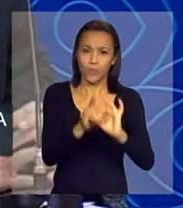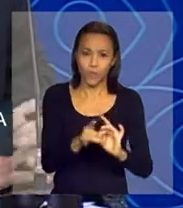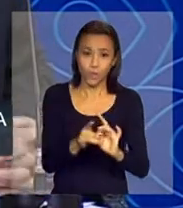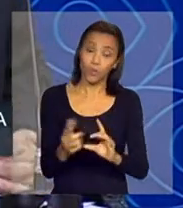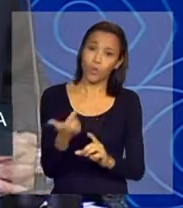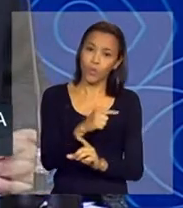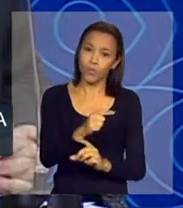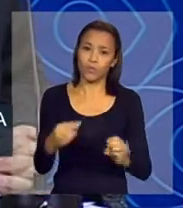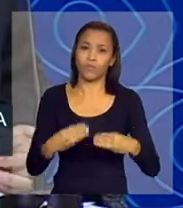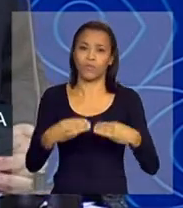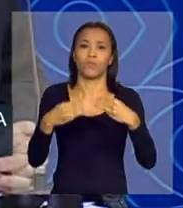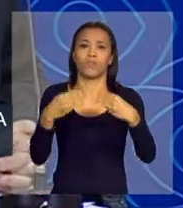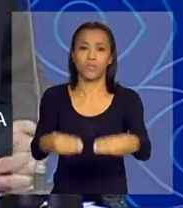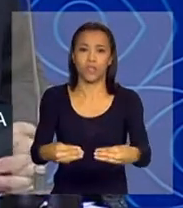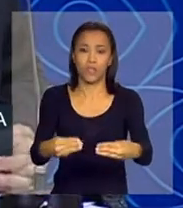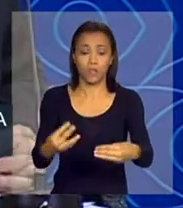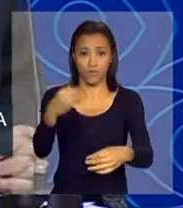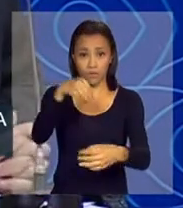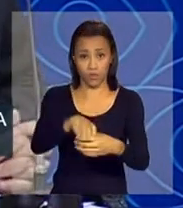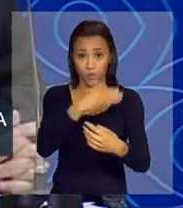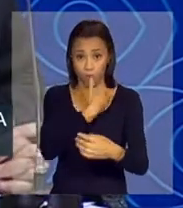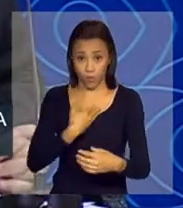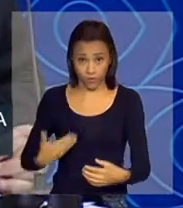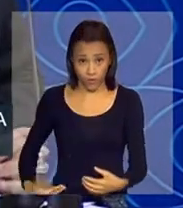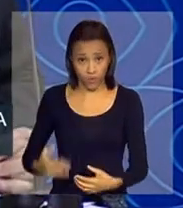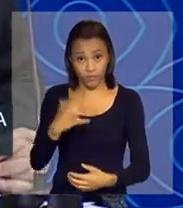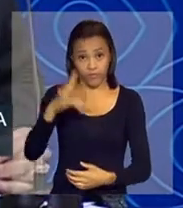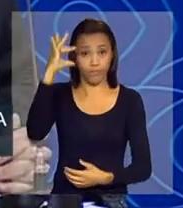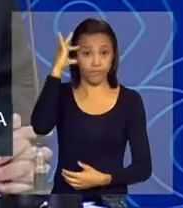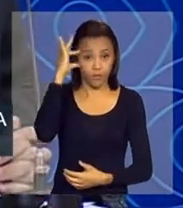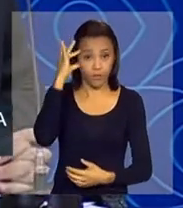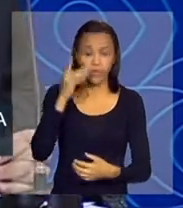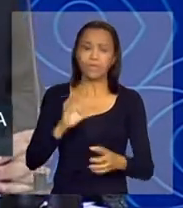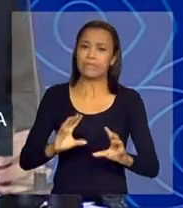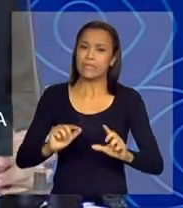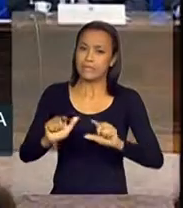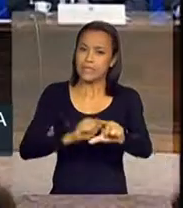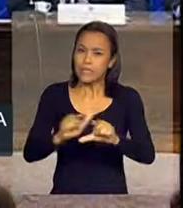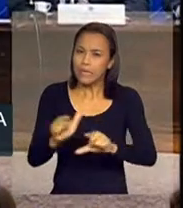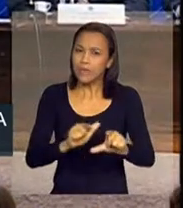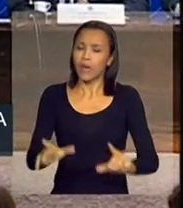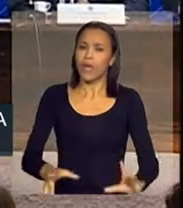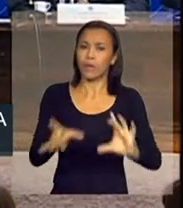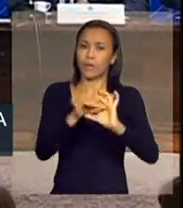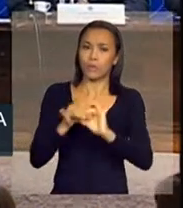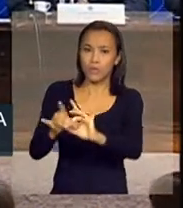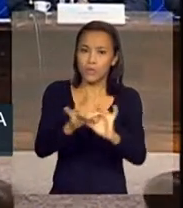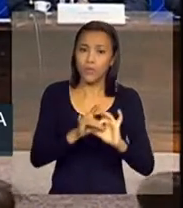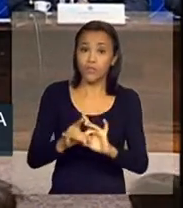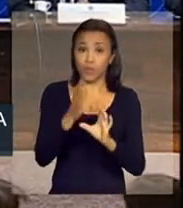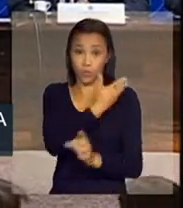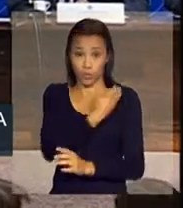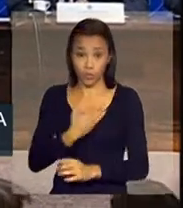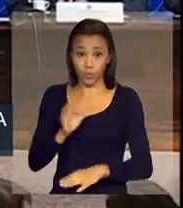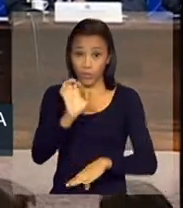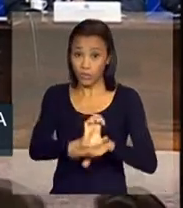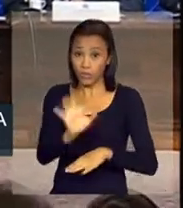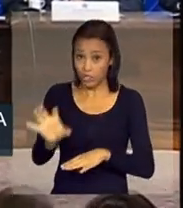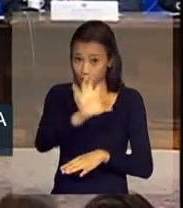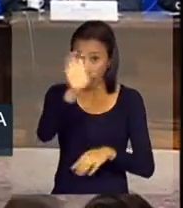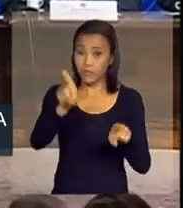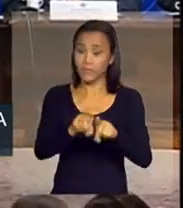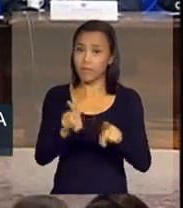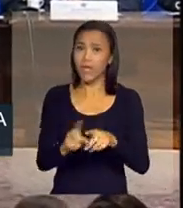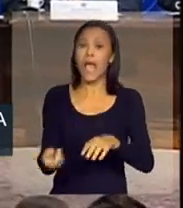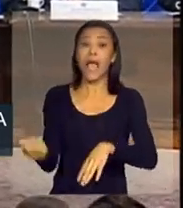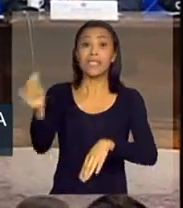ministérios do governo da Dilma, trabalhar de forma integrada e complementar com os governos de Estado e com as capitais